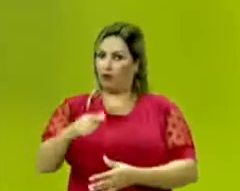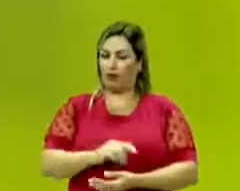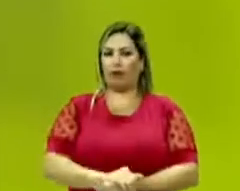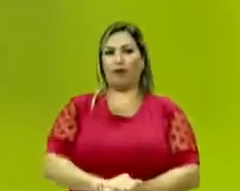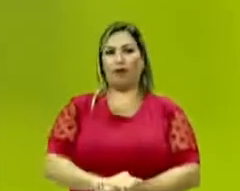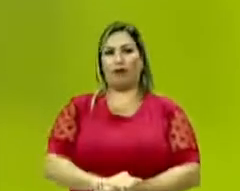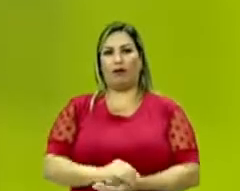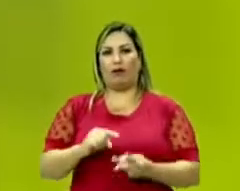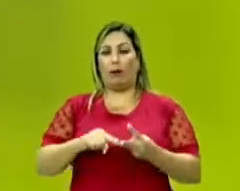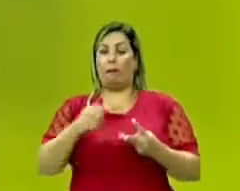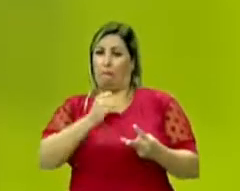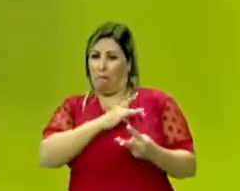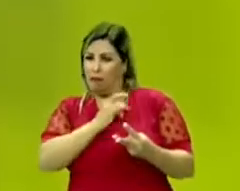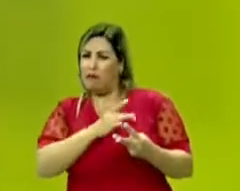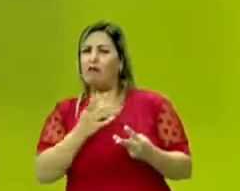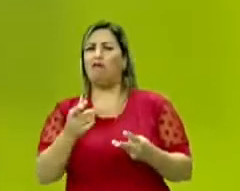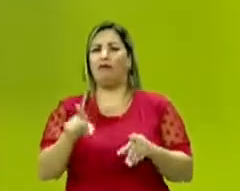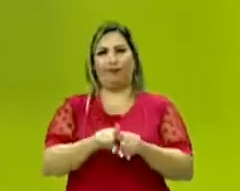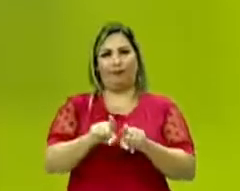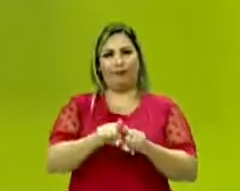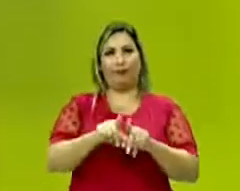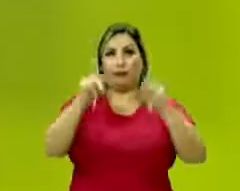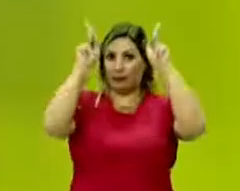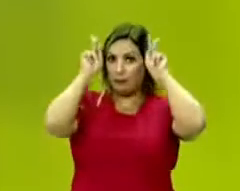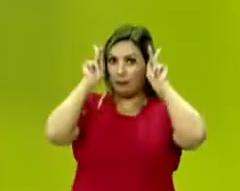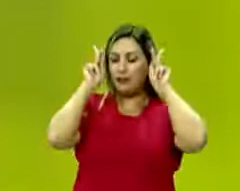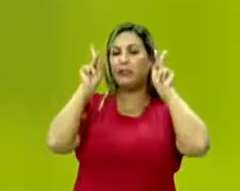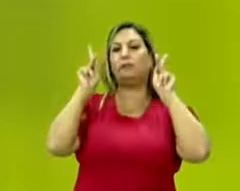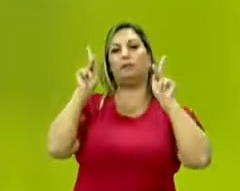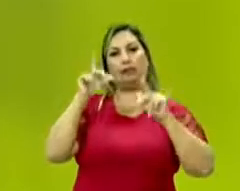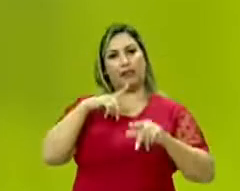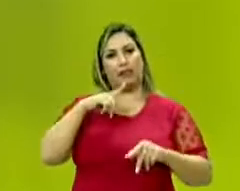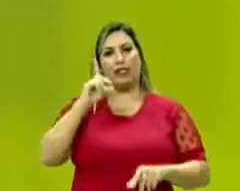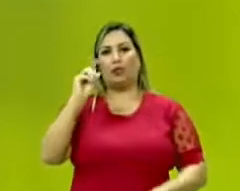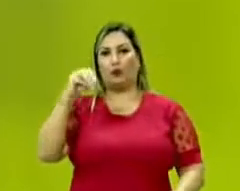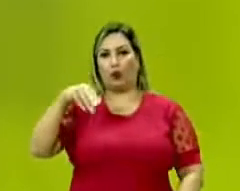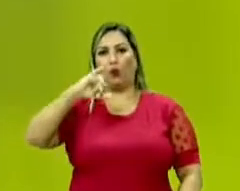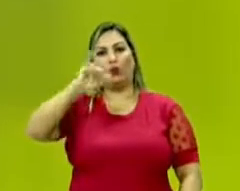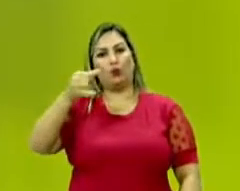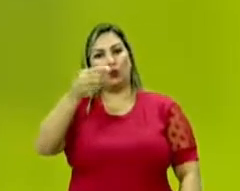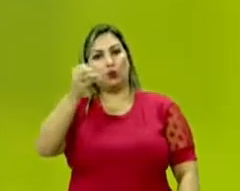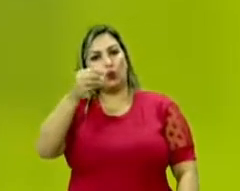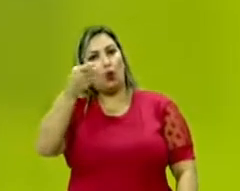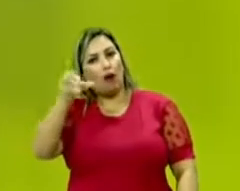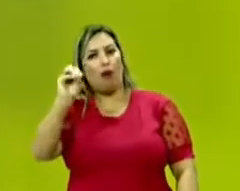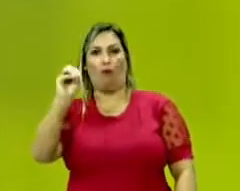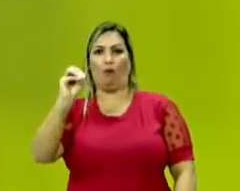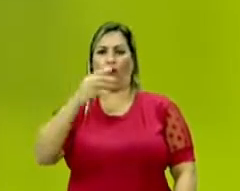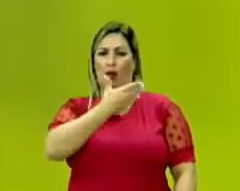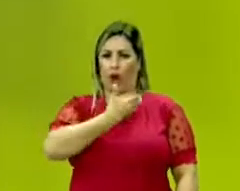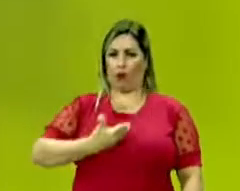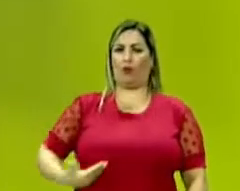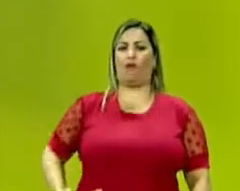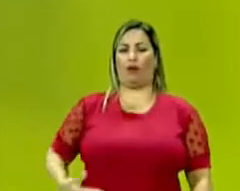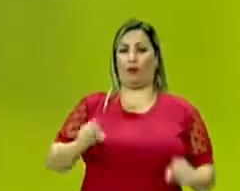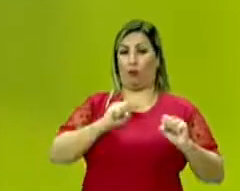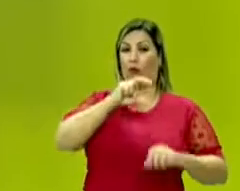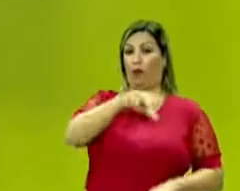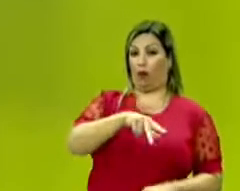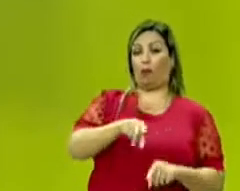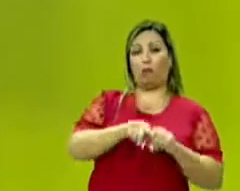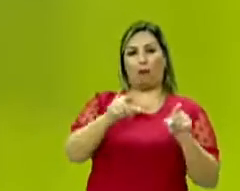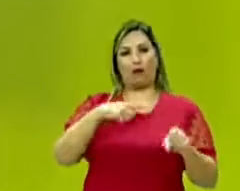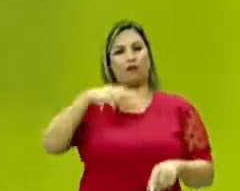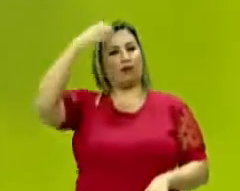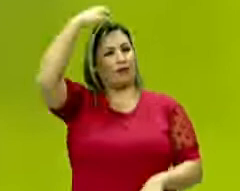uma demonstração de medo da parte do príncipe regente, Dom João. Ele governava Portugal, mas a gente